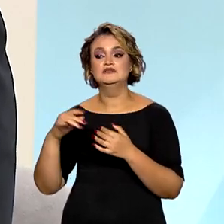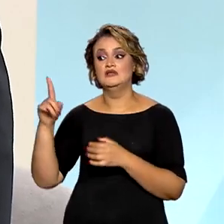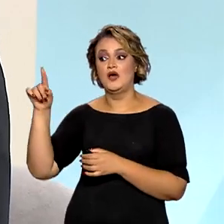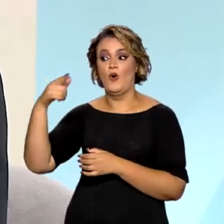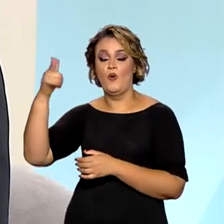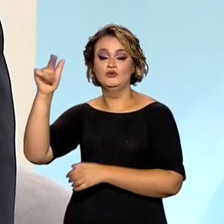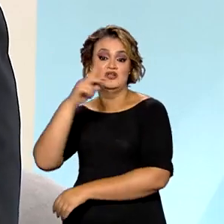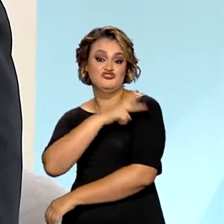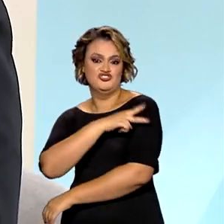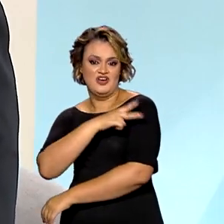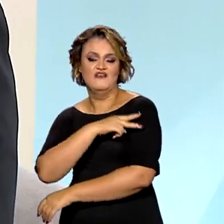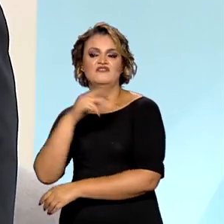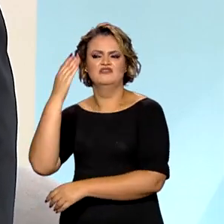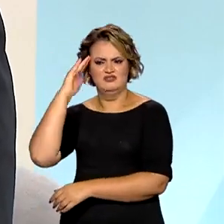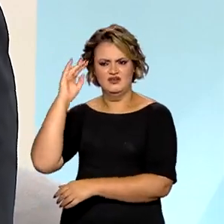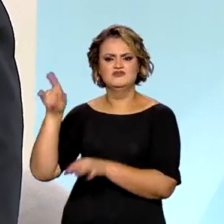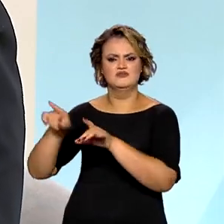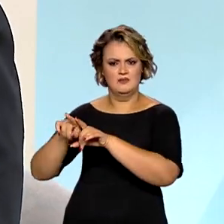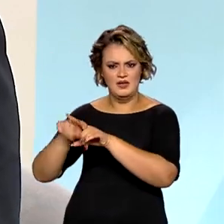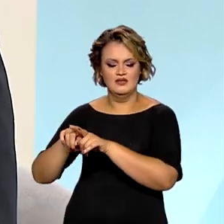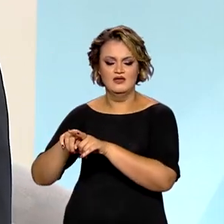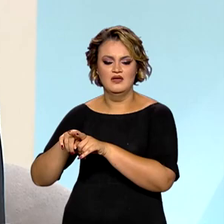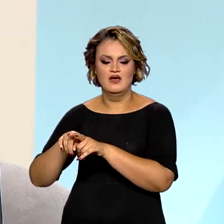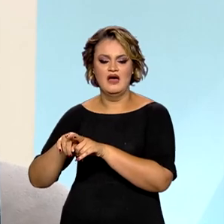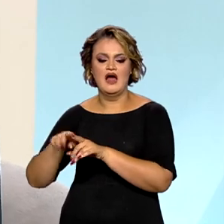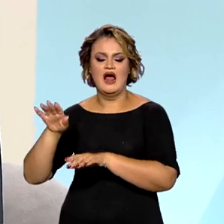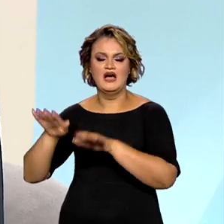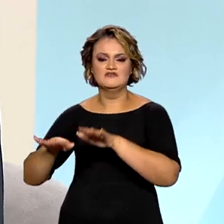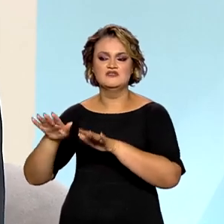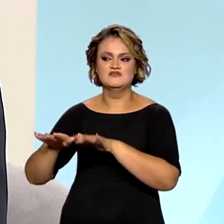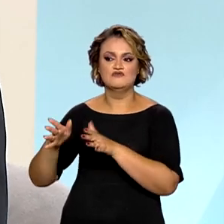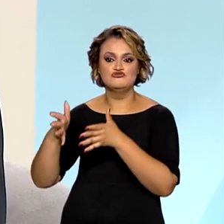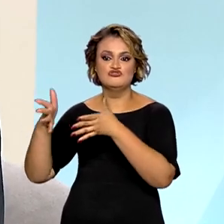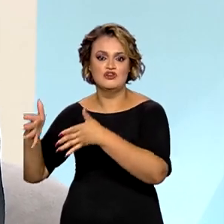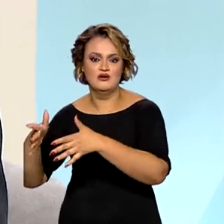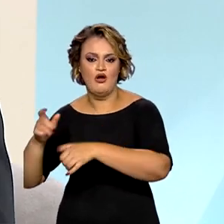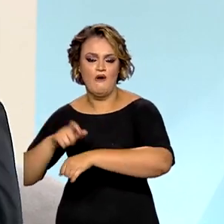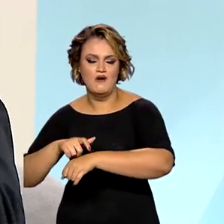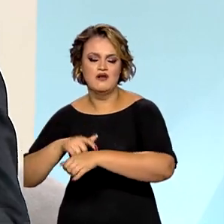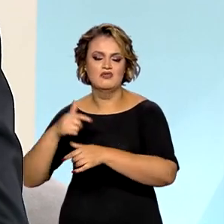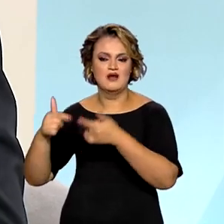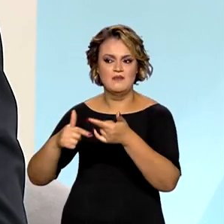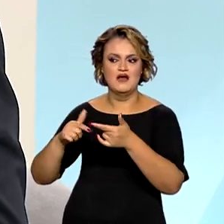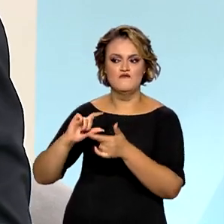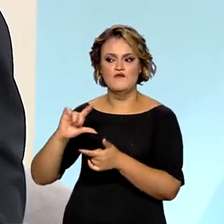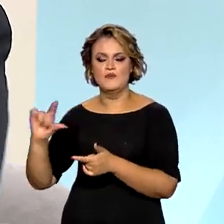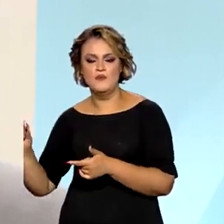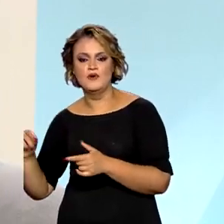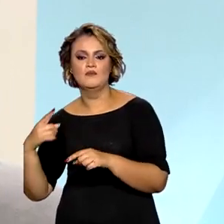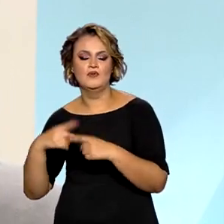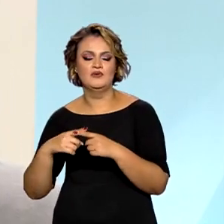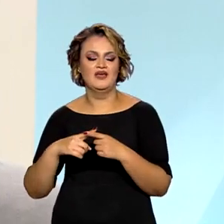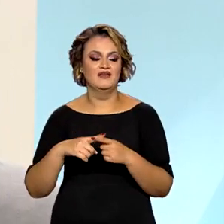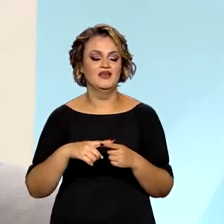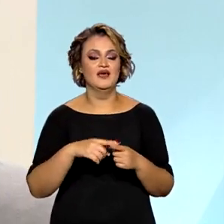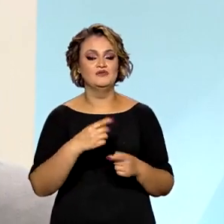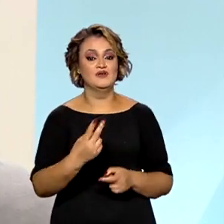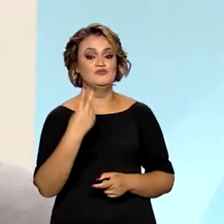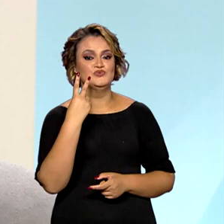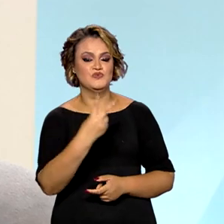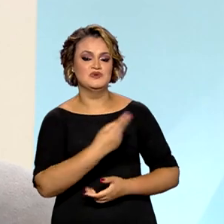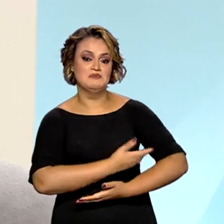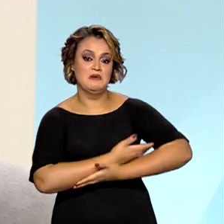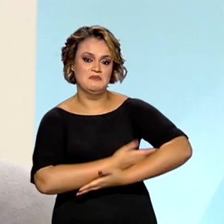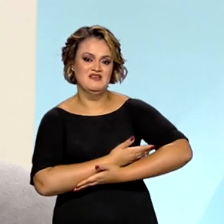As minhas chefias entendem isso. Eu chego em determinados momentos e horários no trabalho, saio em outros momentos, porque eu tenho hoje crianças em